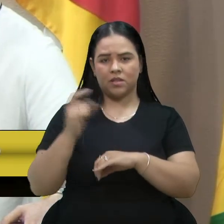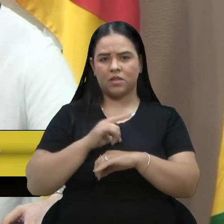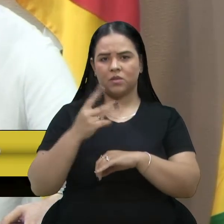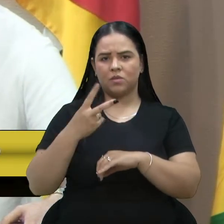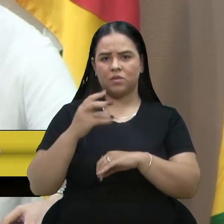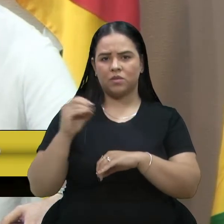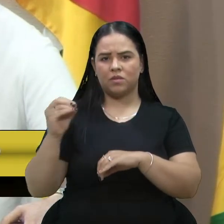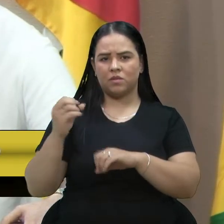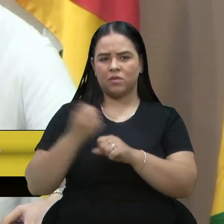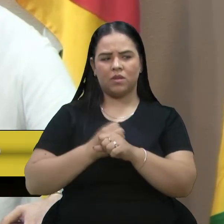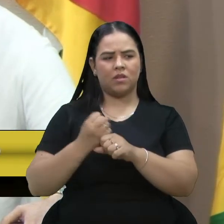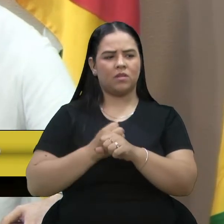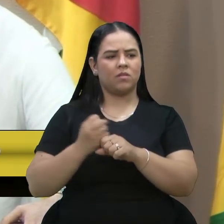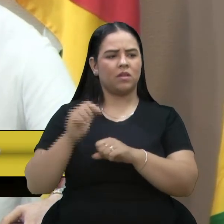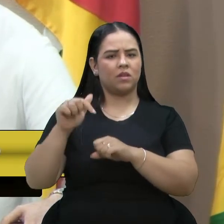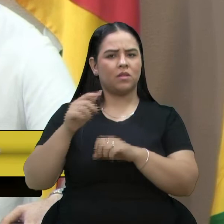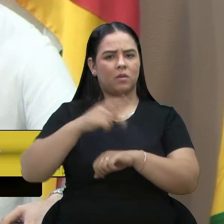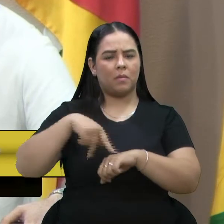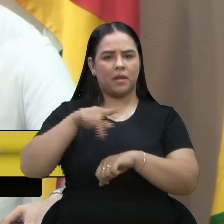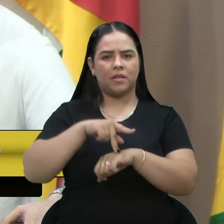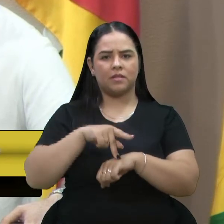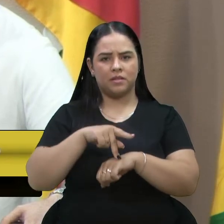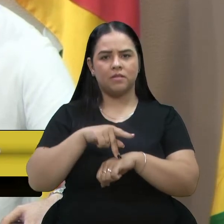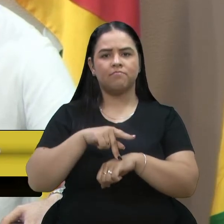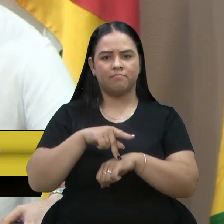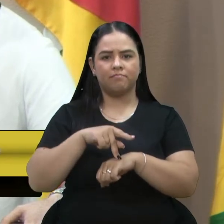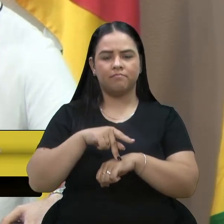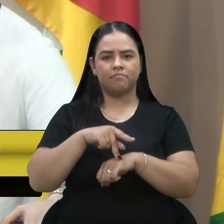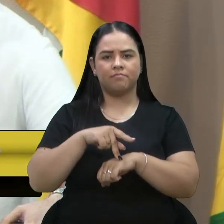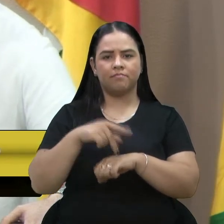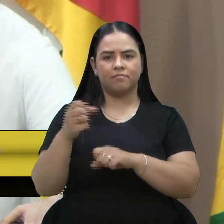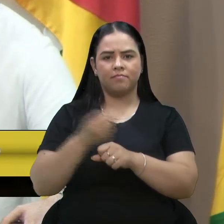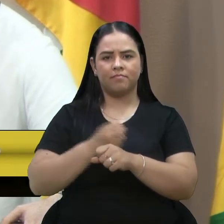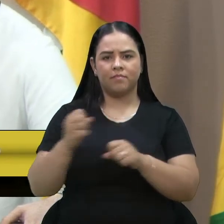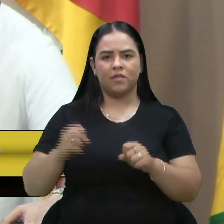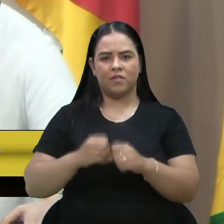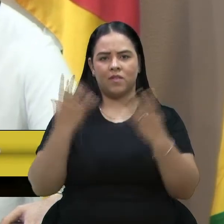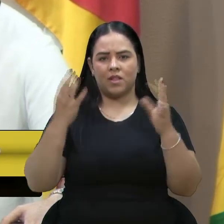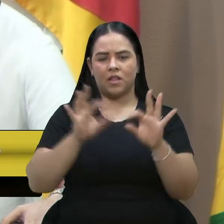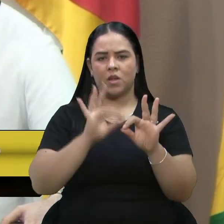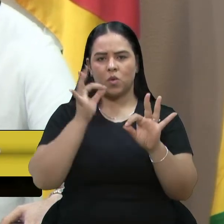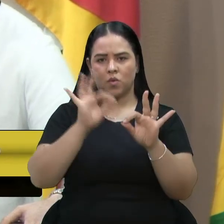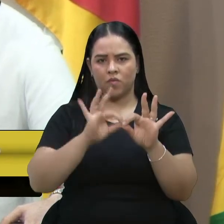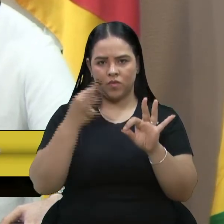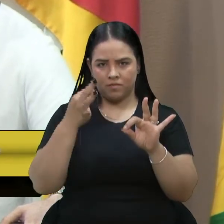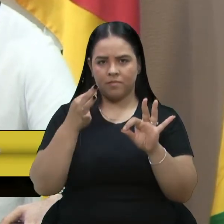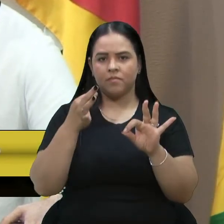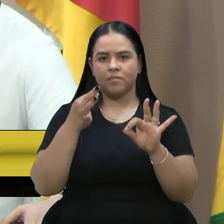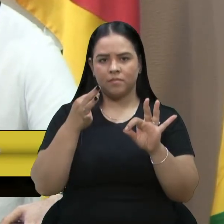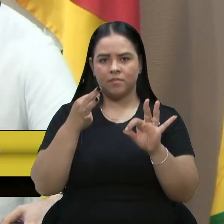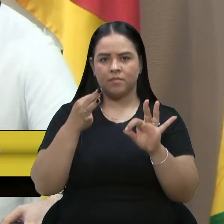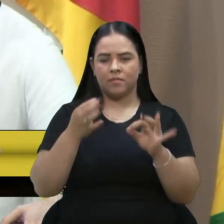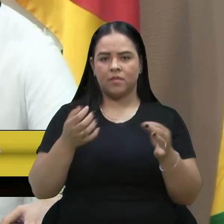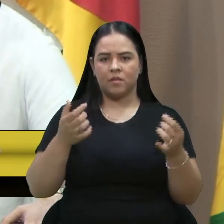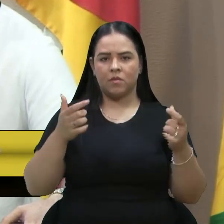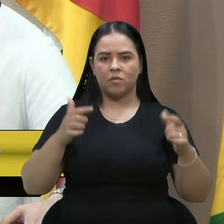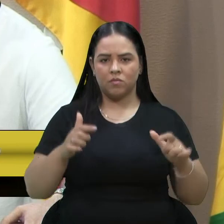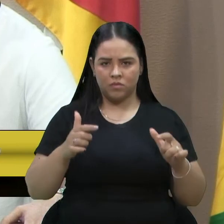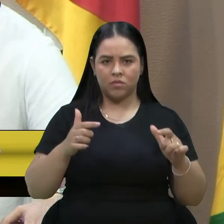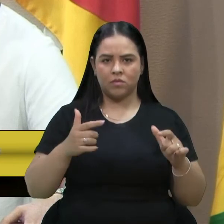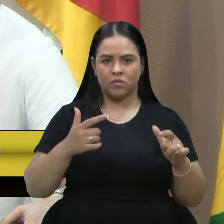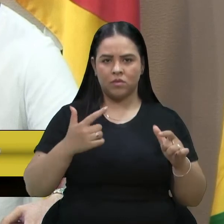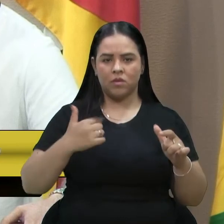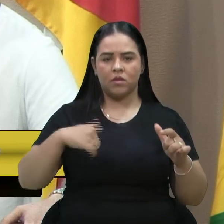de independência do nosso país um ano de festa da uva onde que o